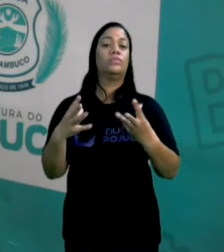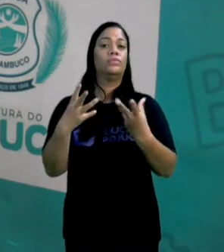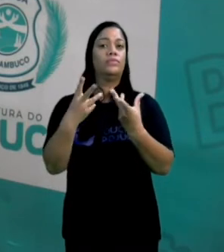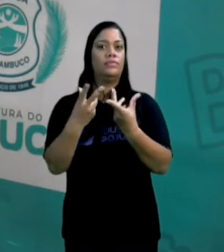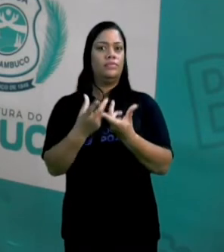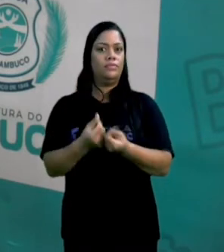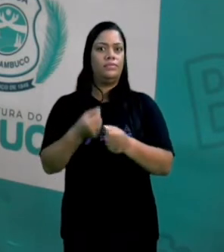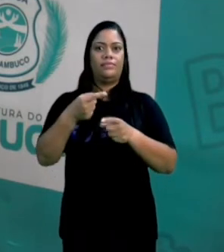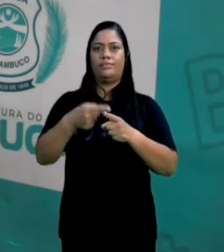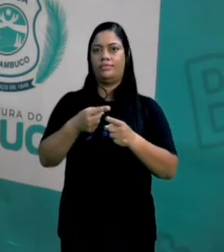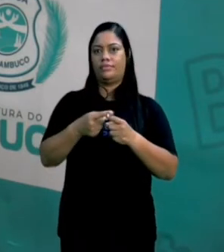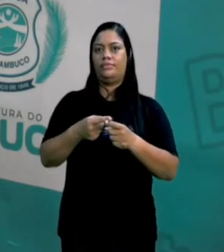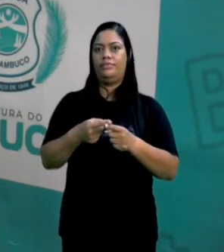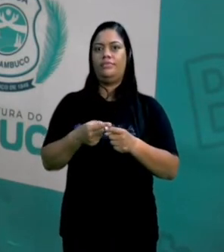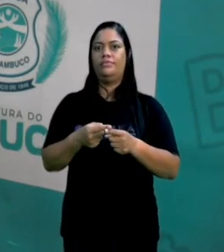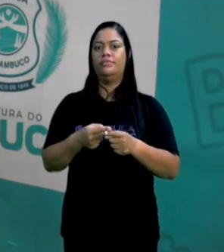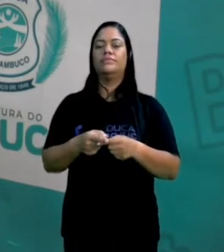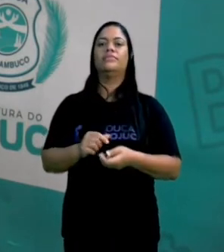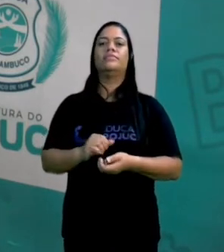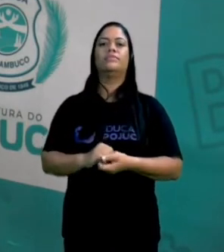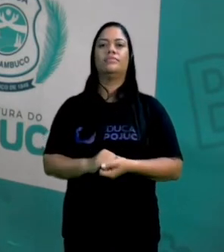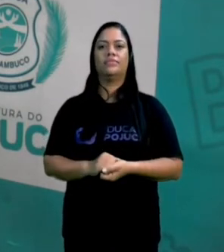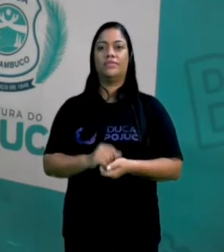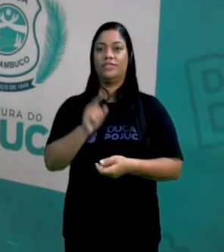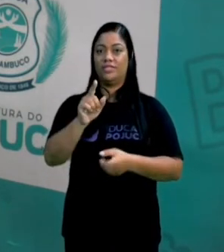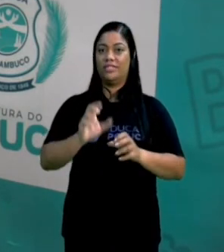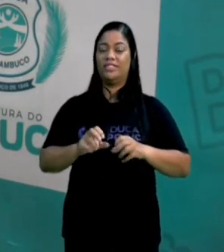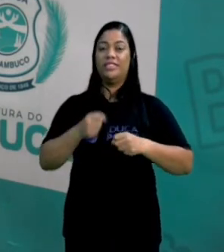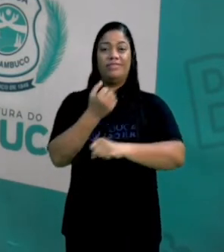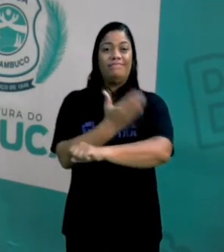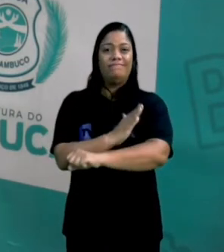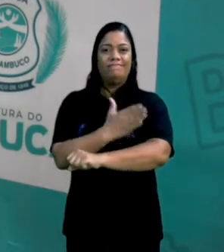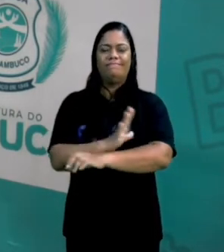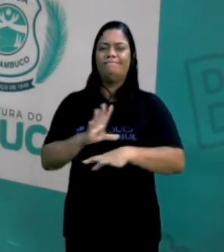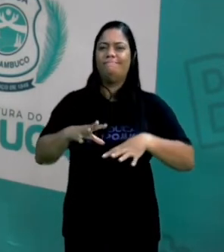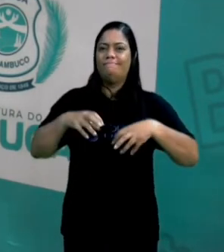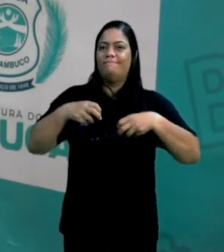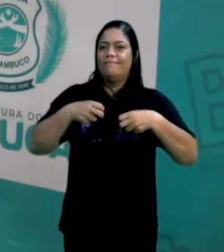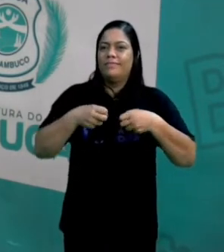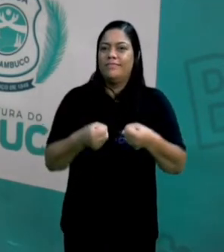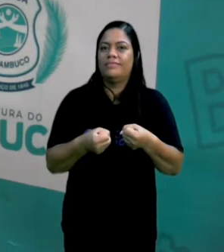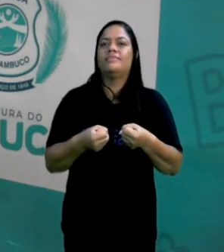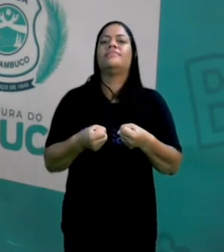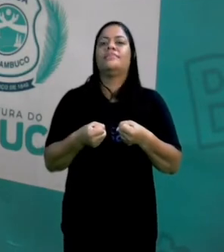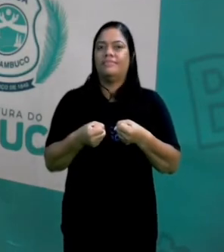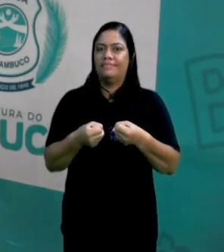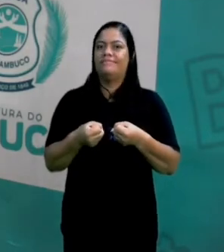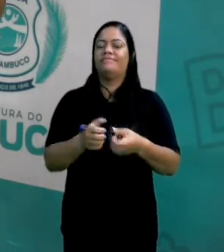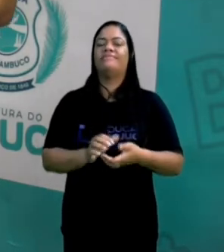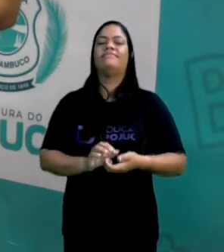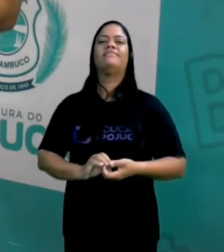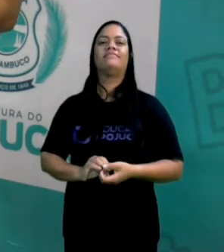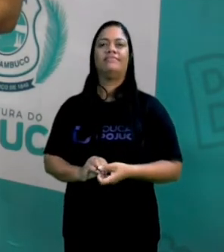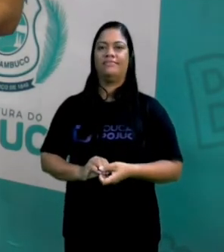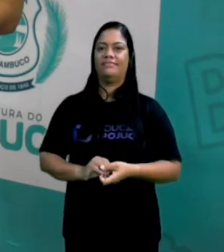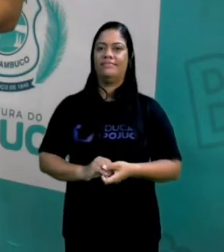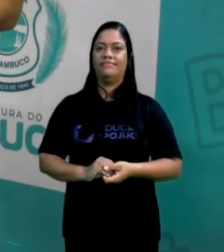porque o exercício, o esforço que você fez foi em excesso, tá?